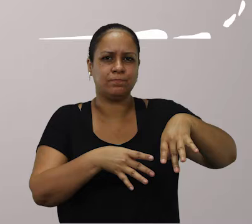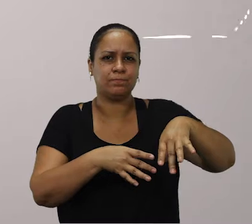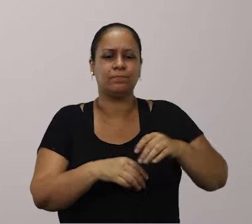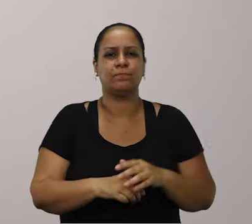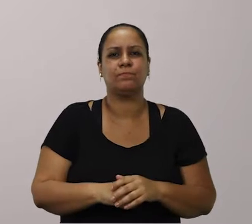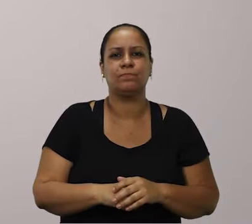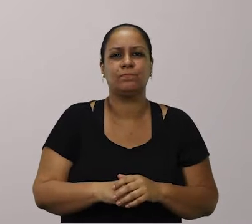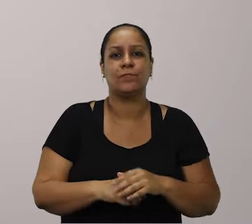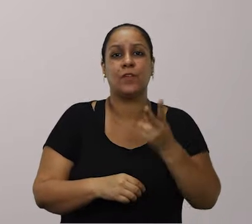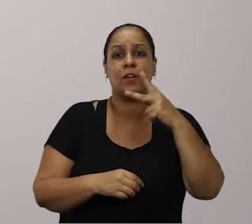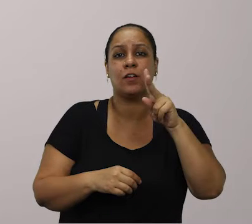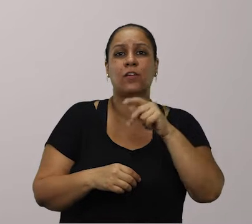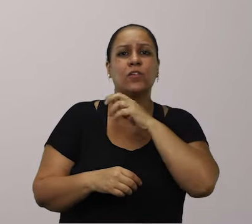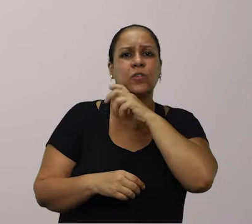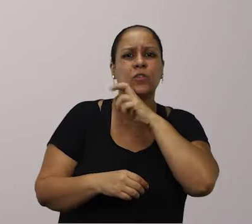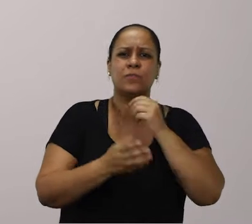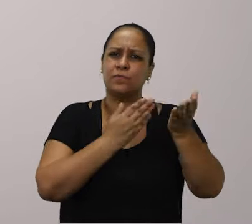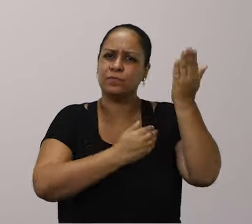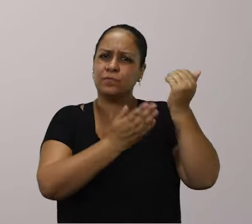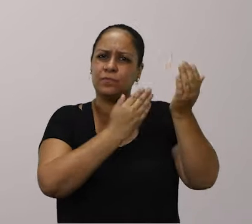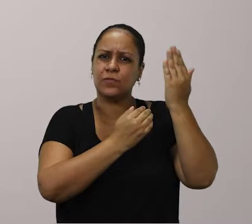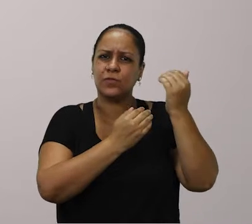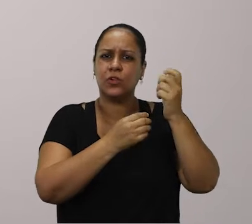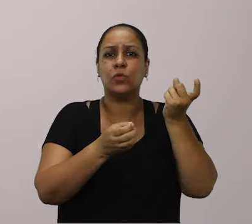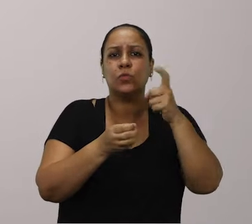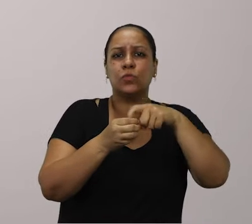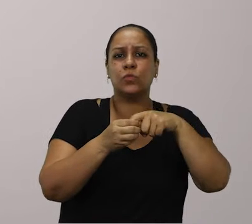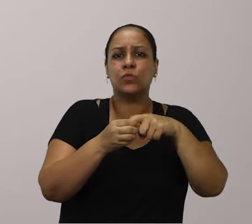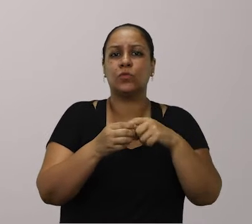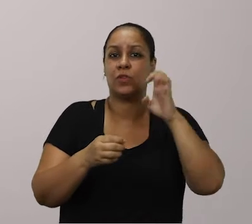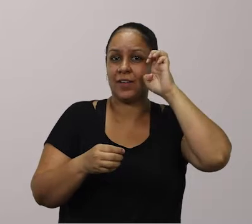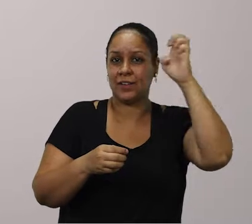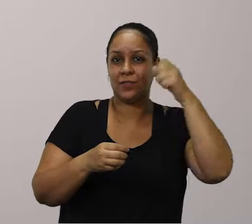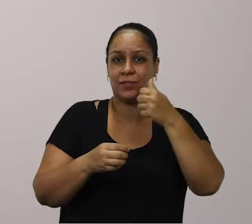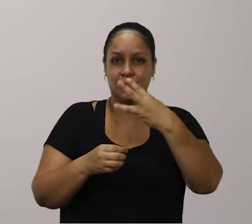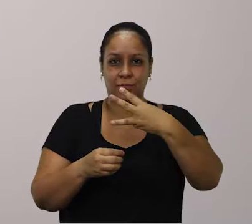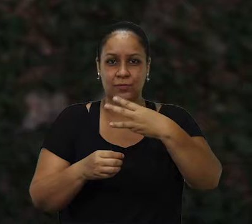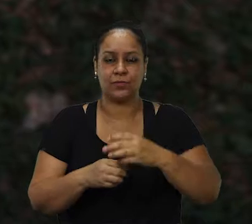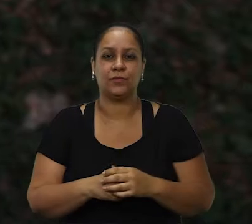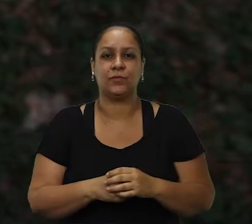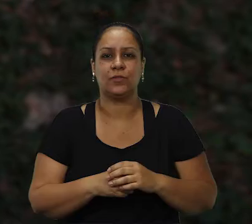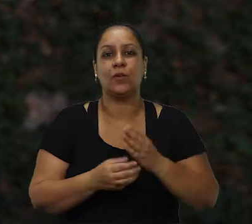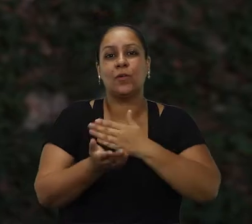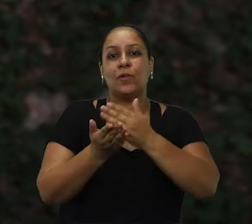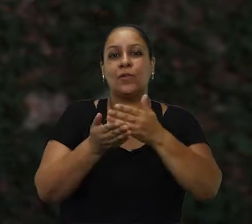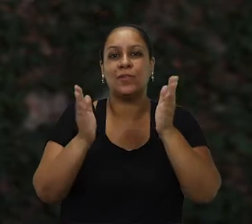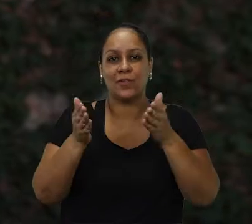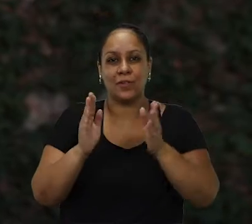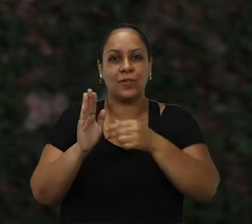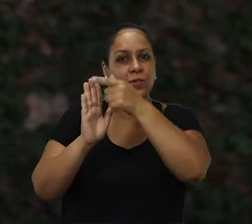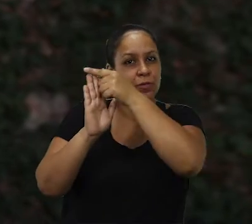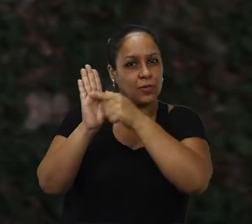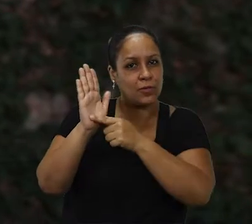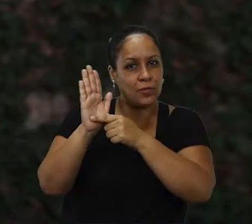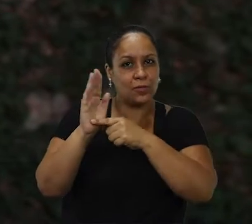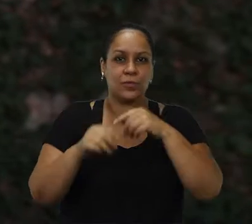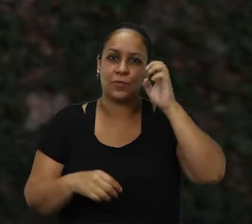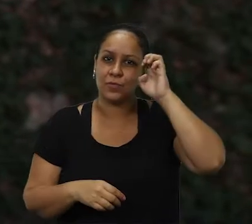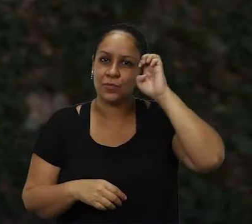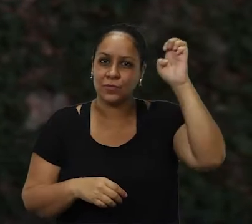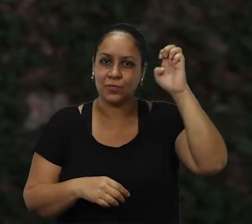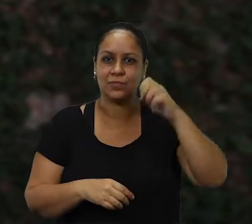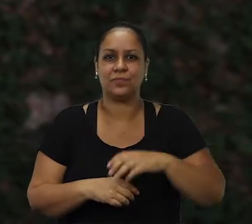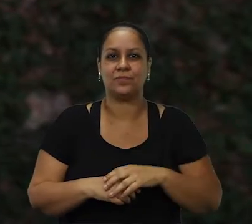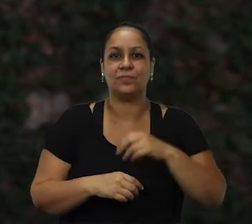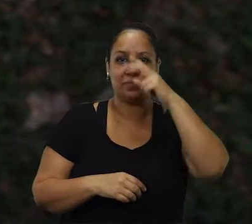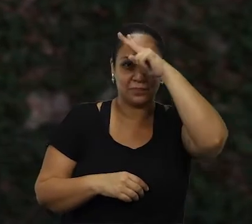Nunca mais! Para as coisas ruins do passado não voltarem. Edinho 13. Começa agora o programa do